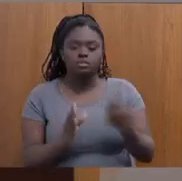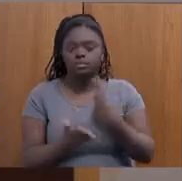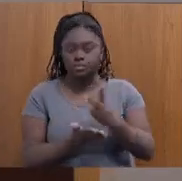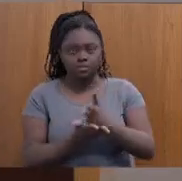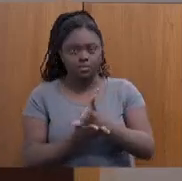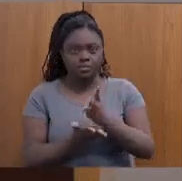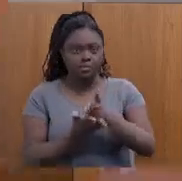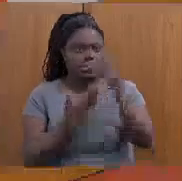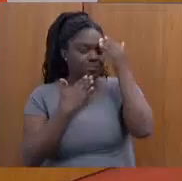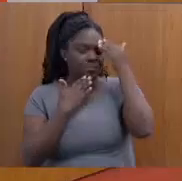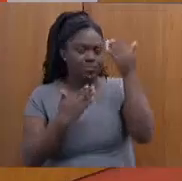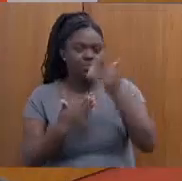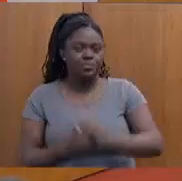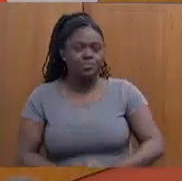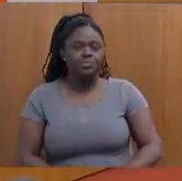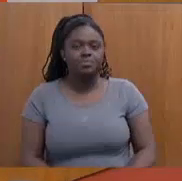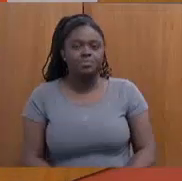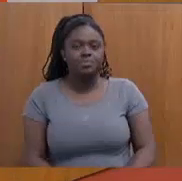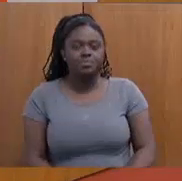Obrigada.